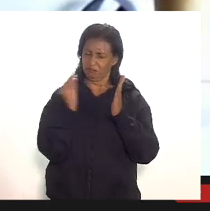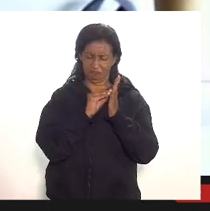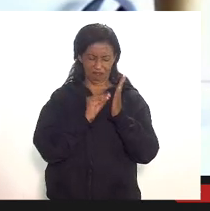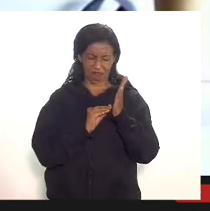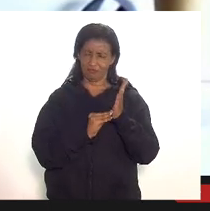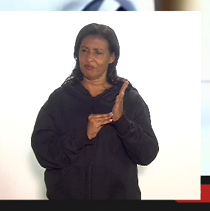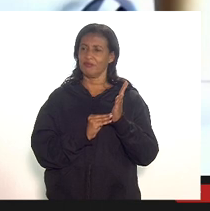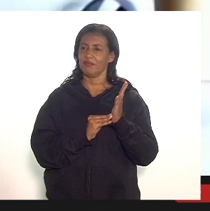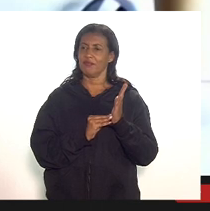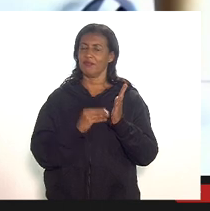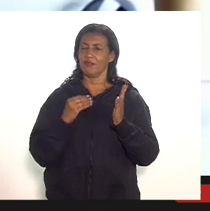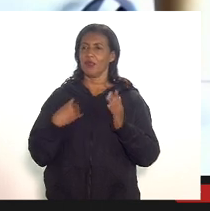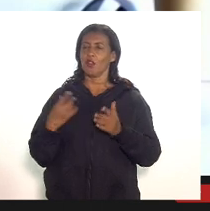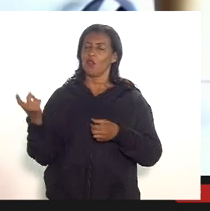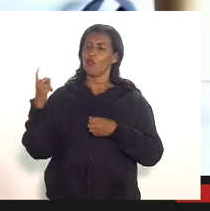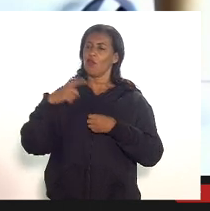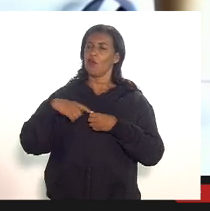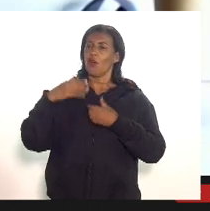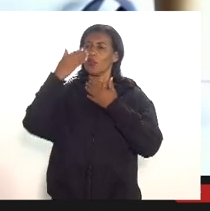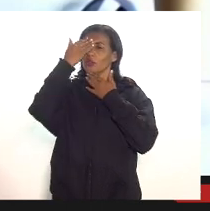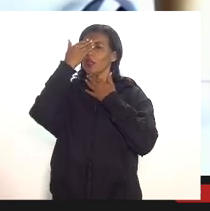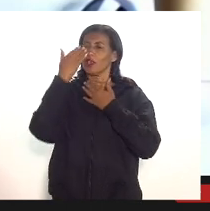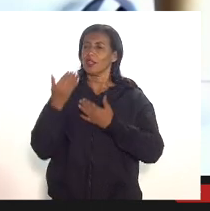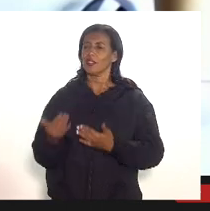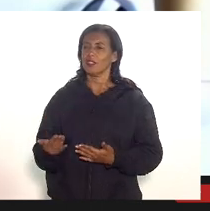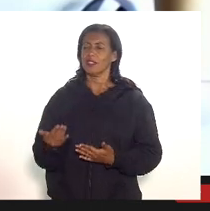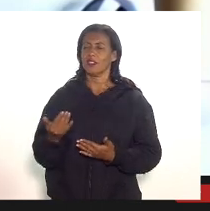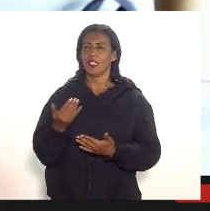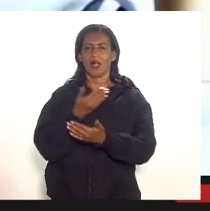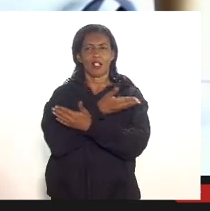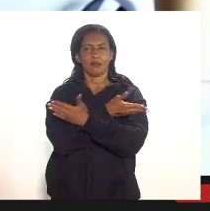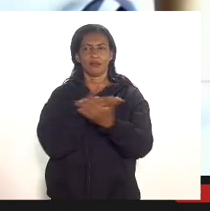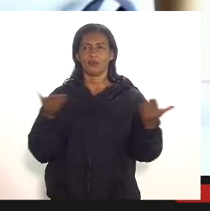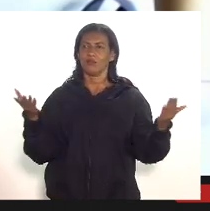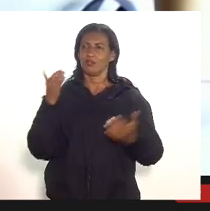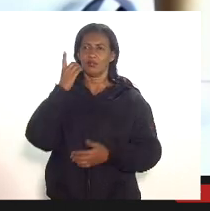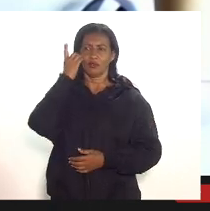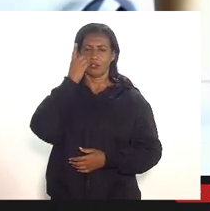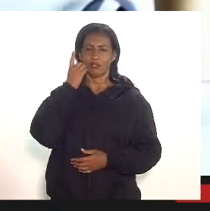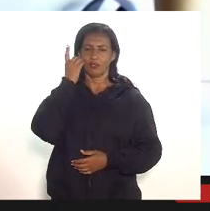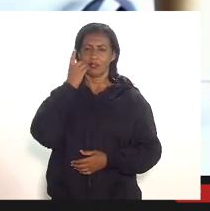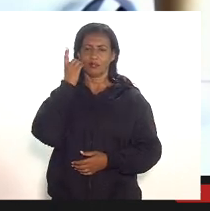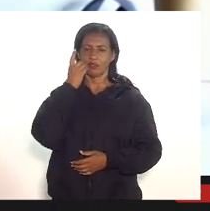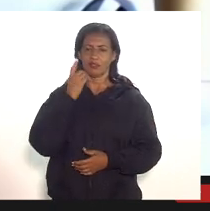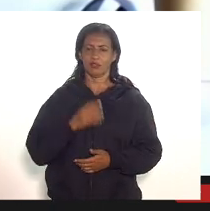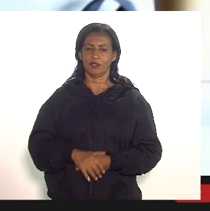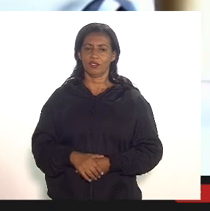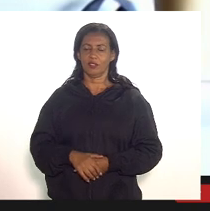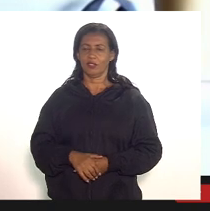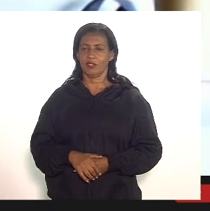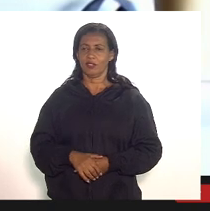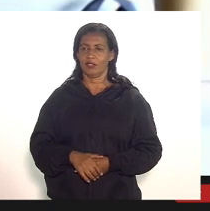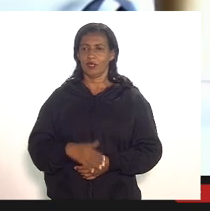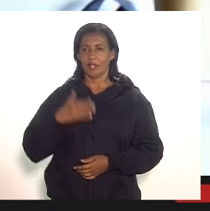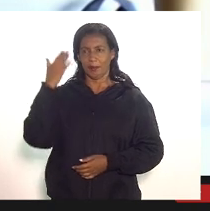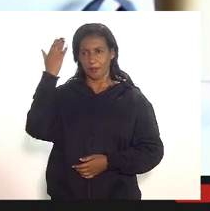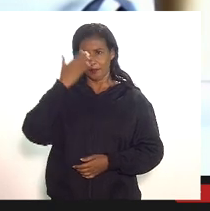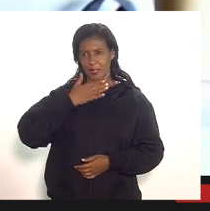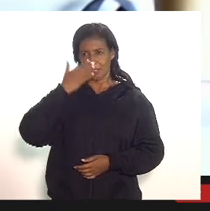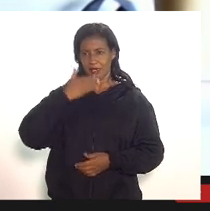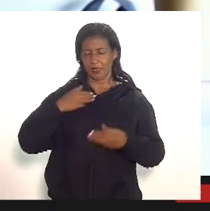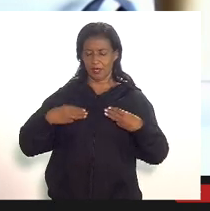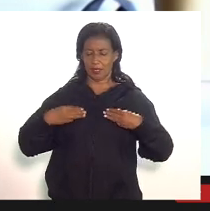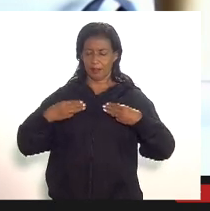agradecer a presença massiva dos senhores deputados a presença do Ministério Público através da